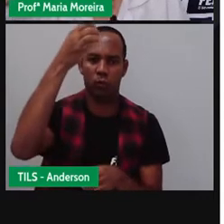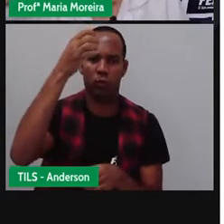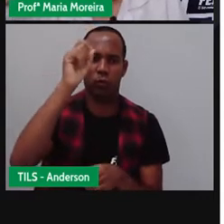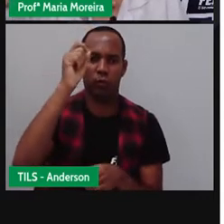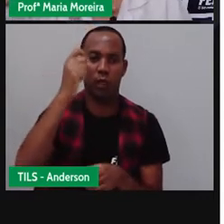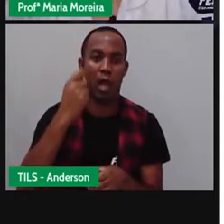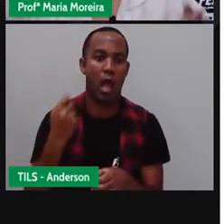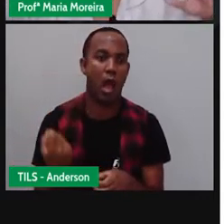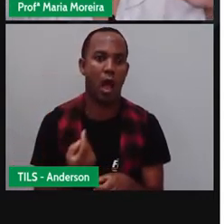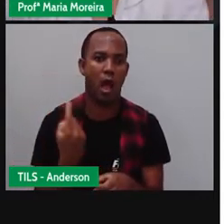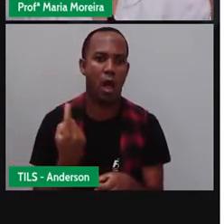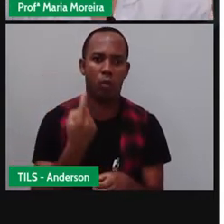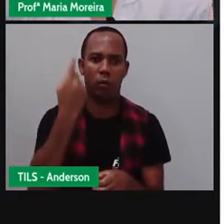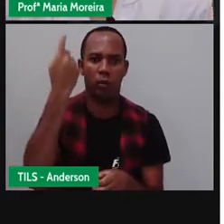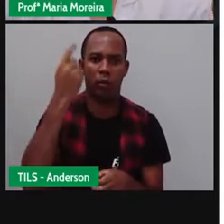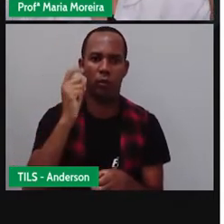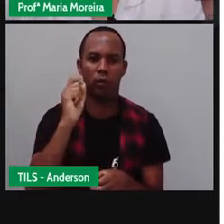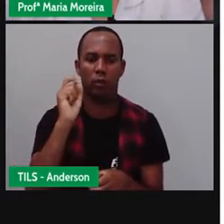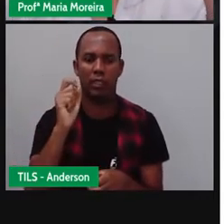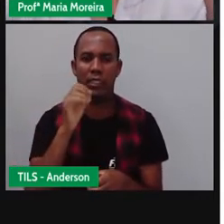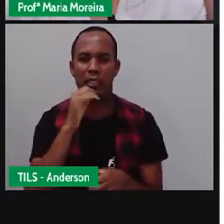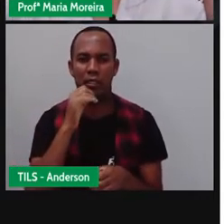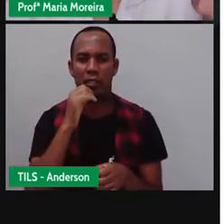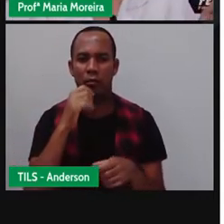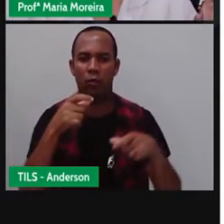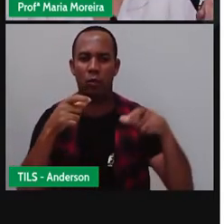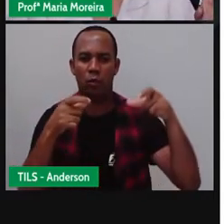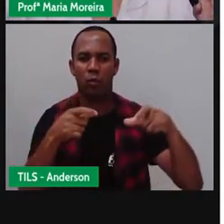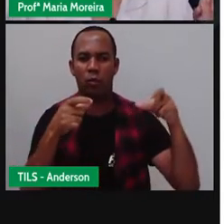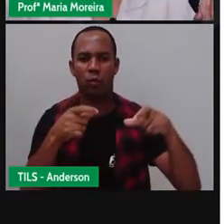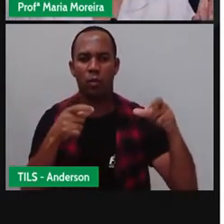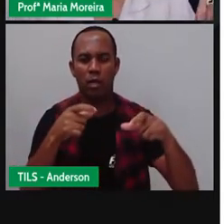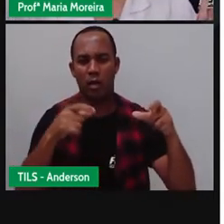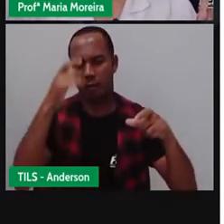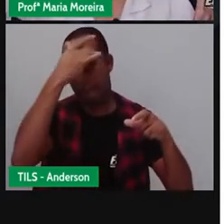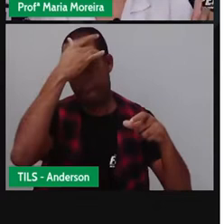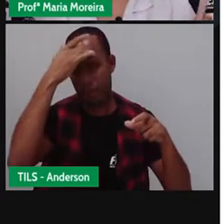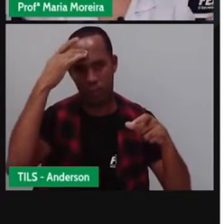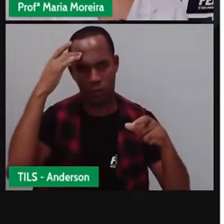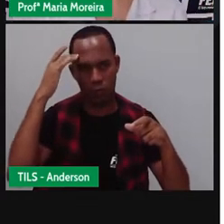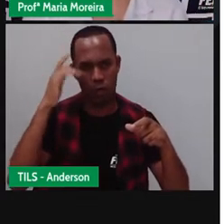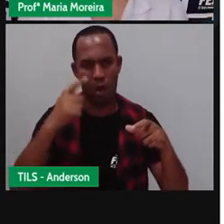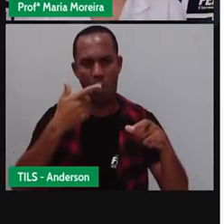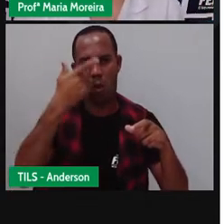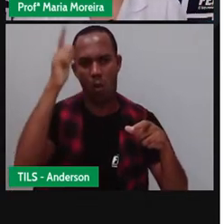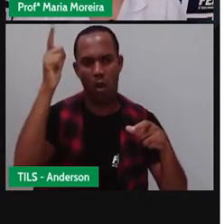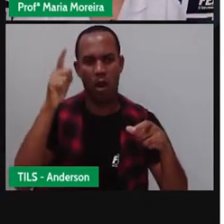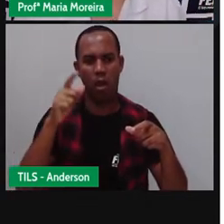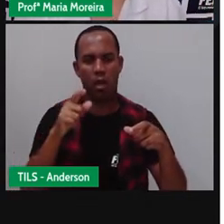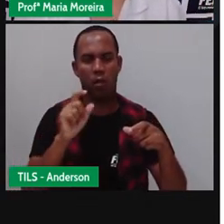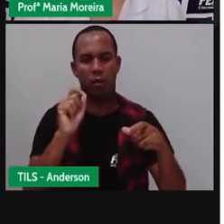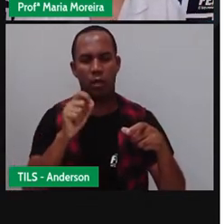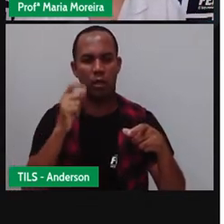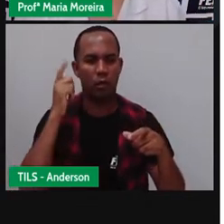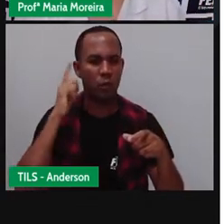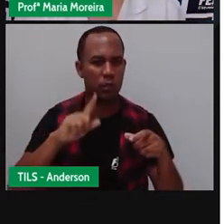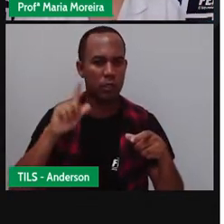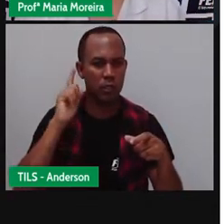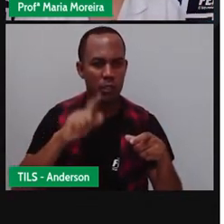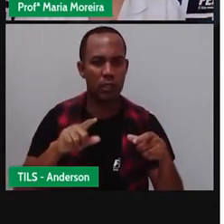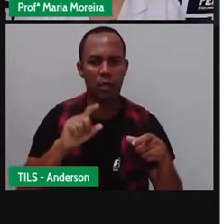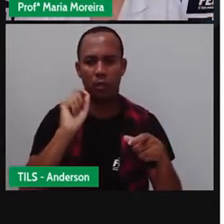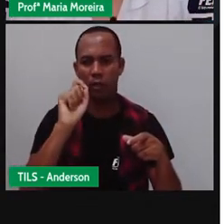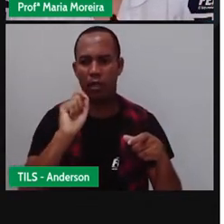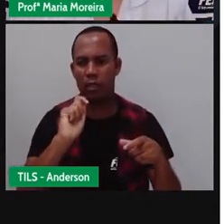Absurdamente altas. E essas torres, elas eram posicionadas para que as pessoas, tipo, na outra torre, conseguissem identificar